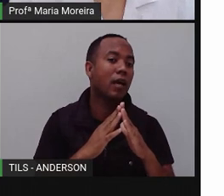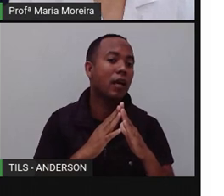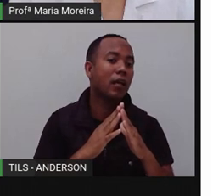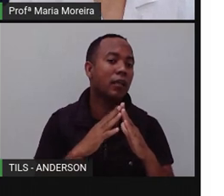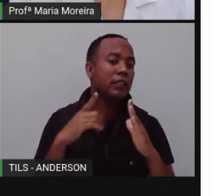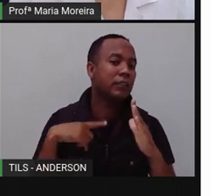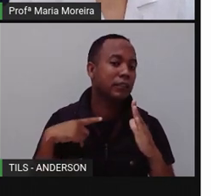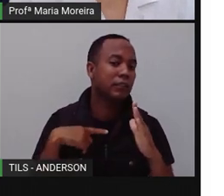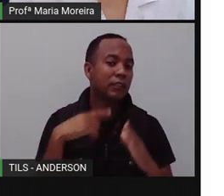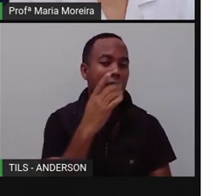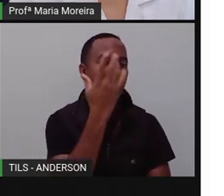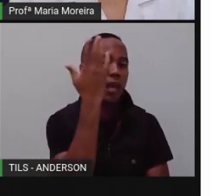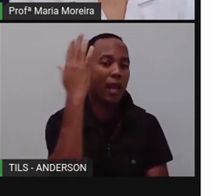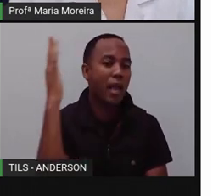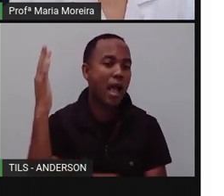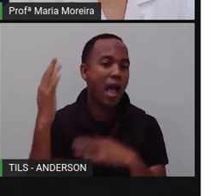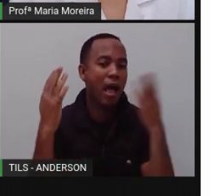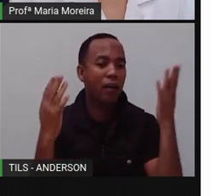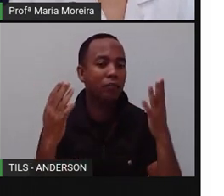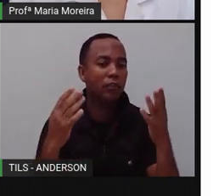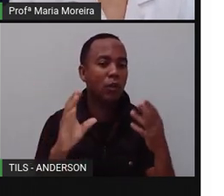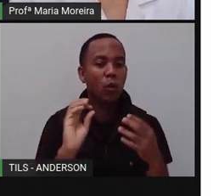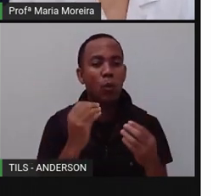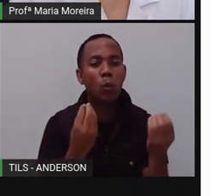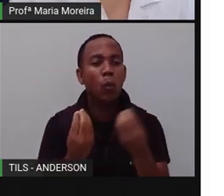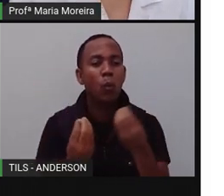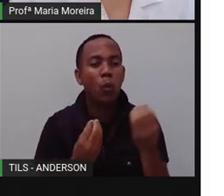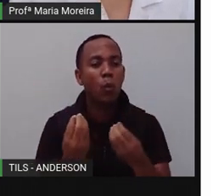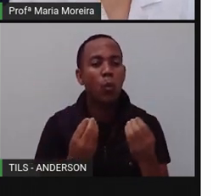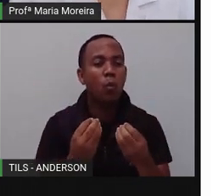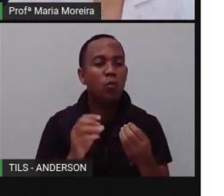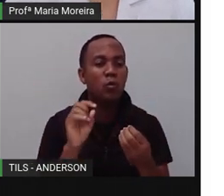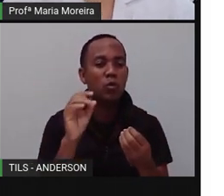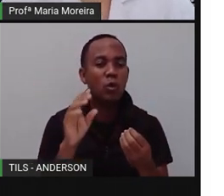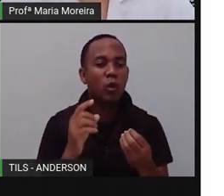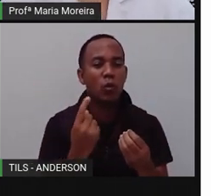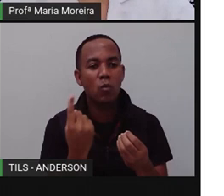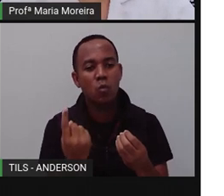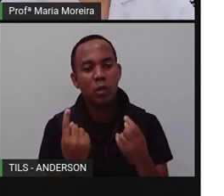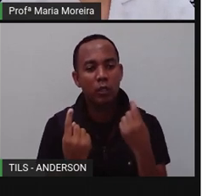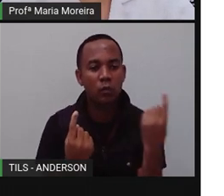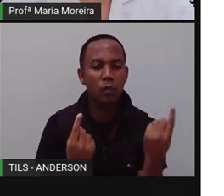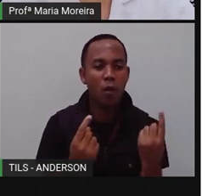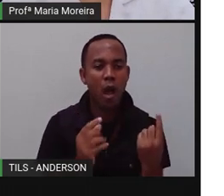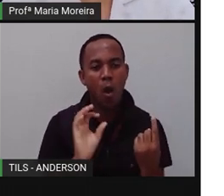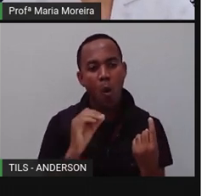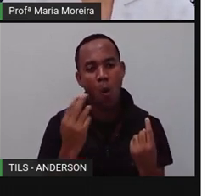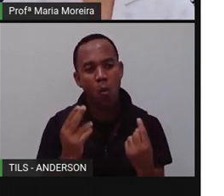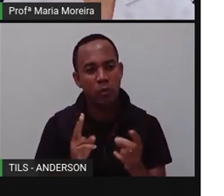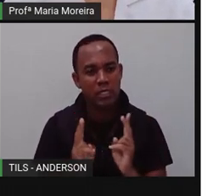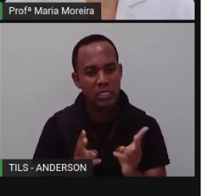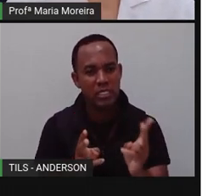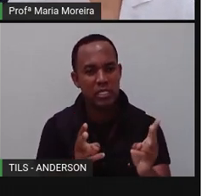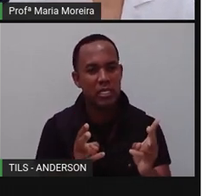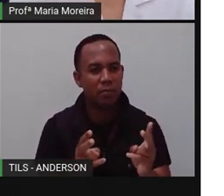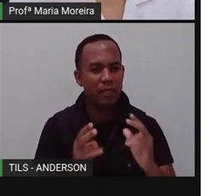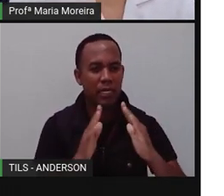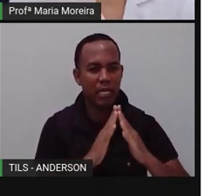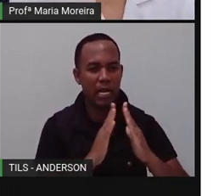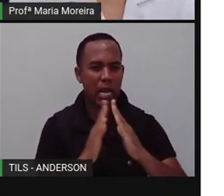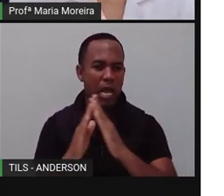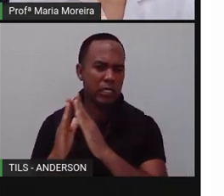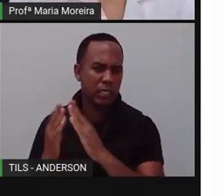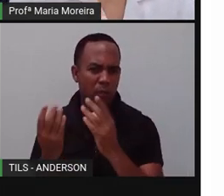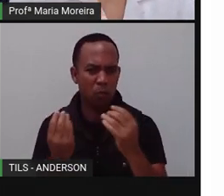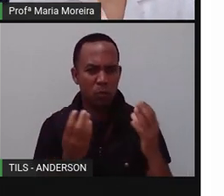Tinha vegetação? Era um espaço aberto? Era só um terreno? Sempre teve asfalto na sua rua? Em algum momento não